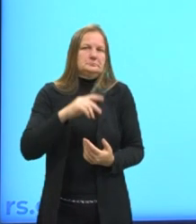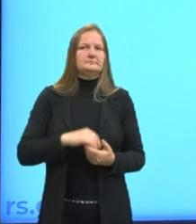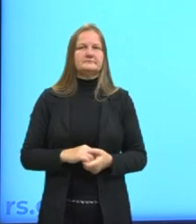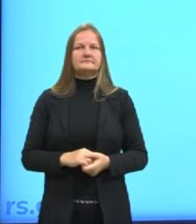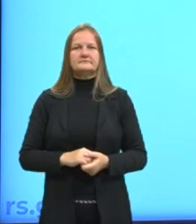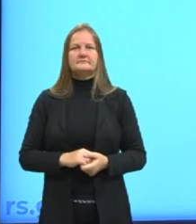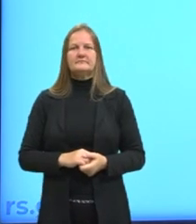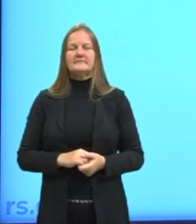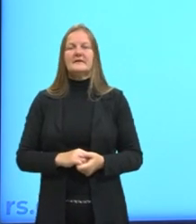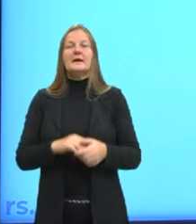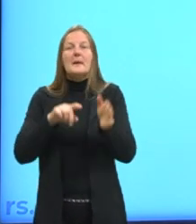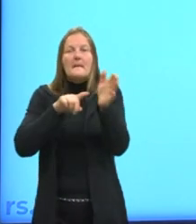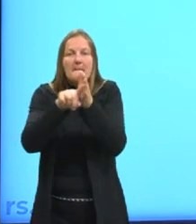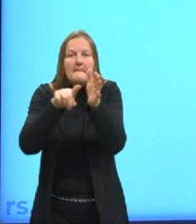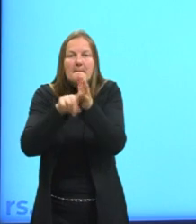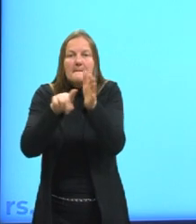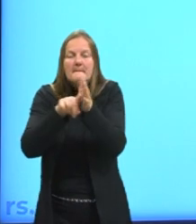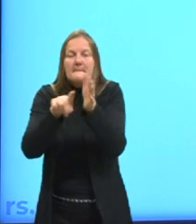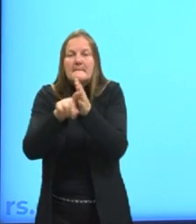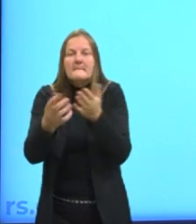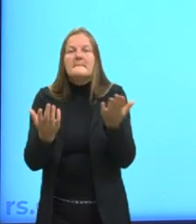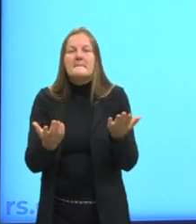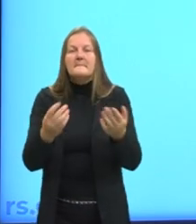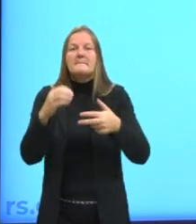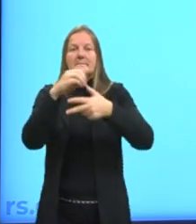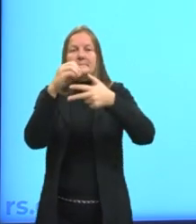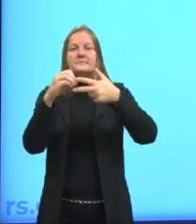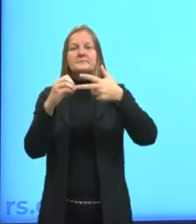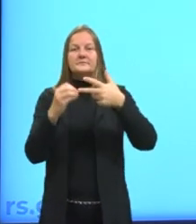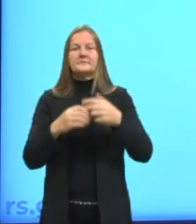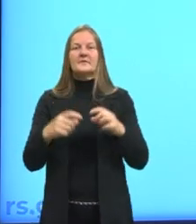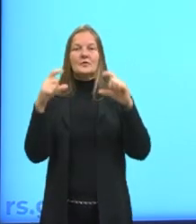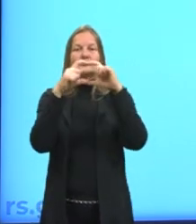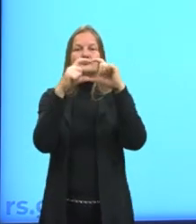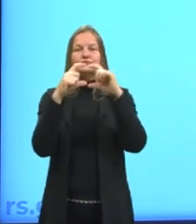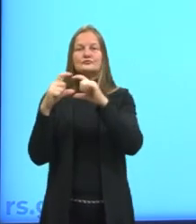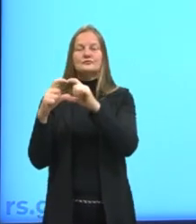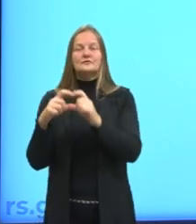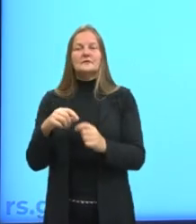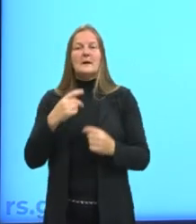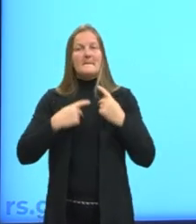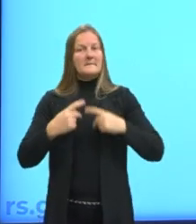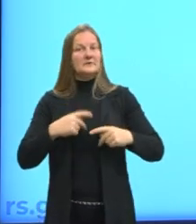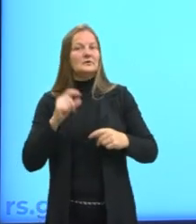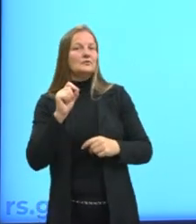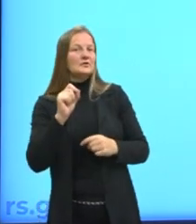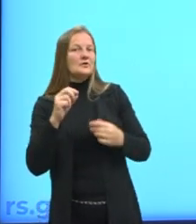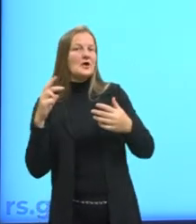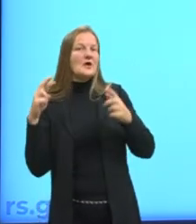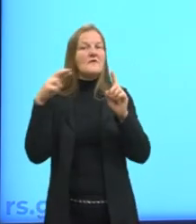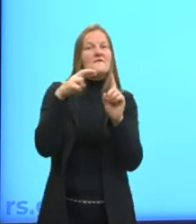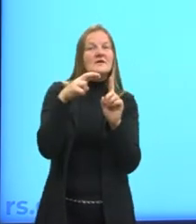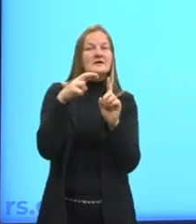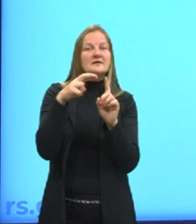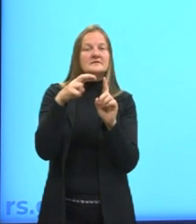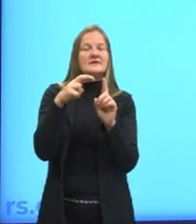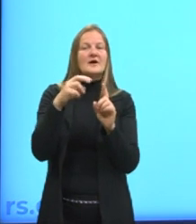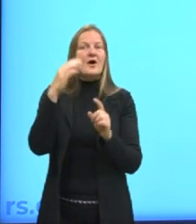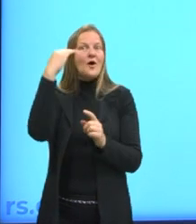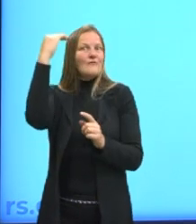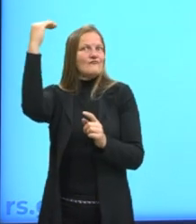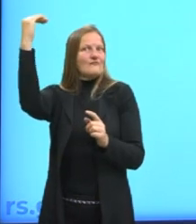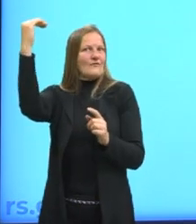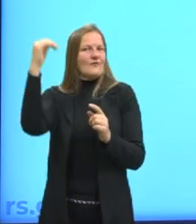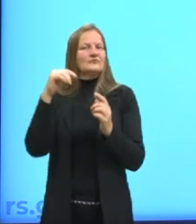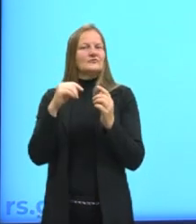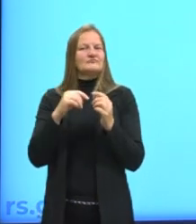E a nossa questão pede o quê? Nessa tirinha, a personagem faz referência a uma das mais conhecidas figuras